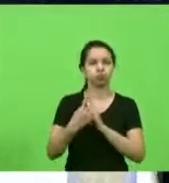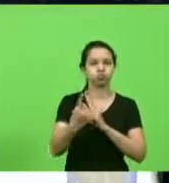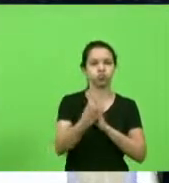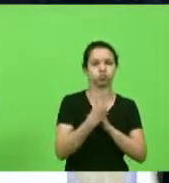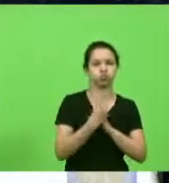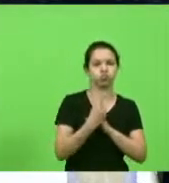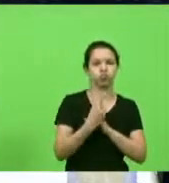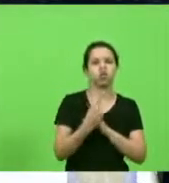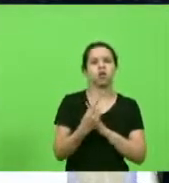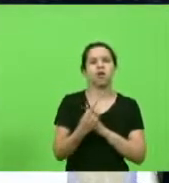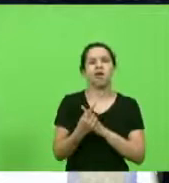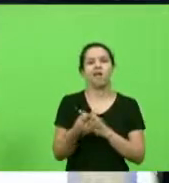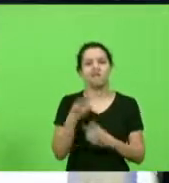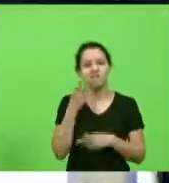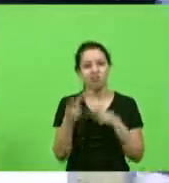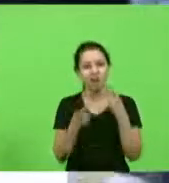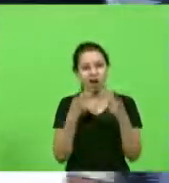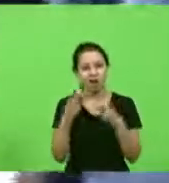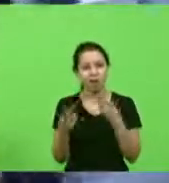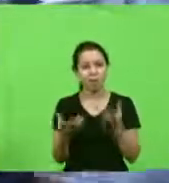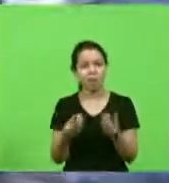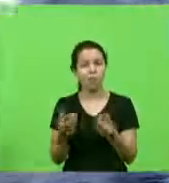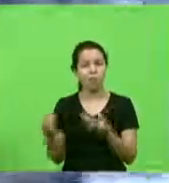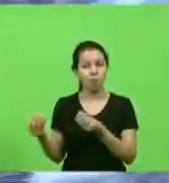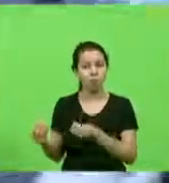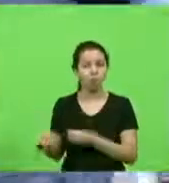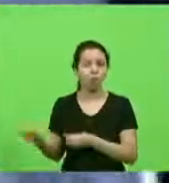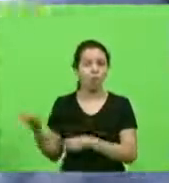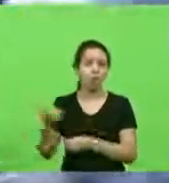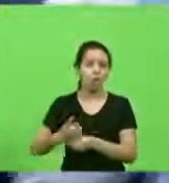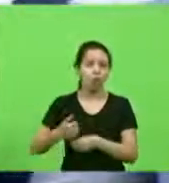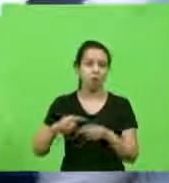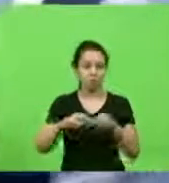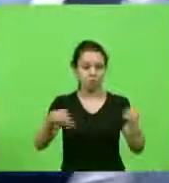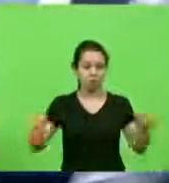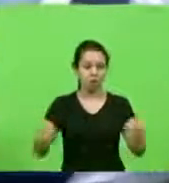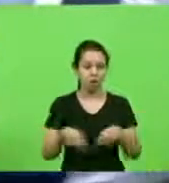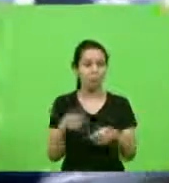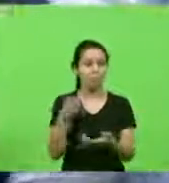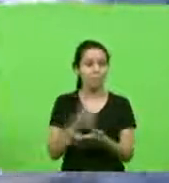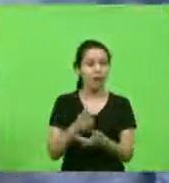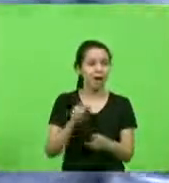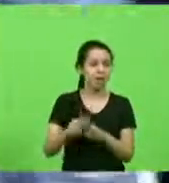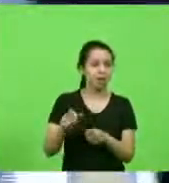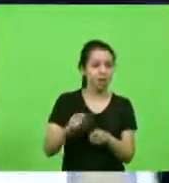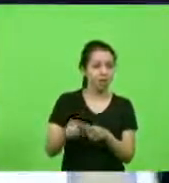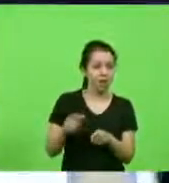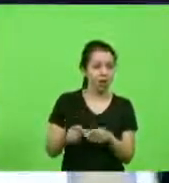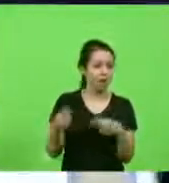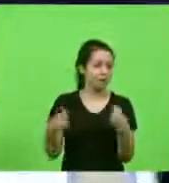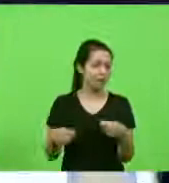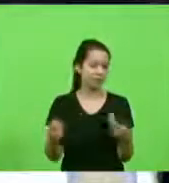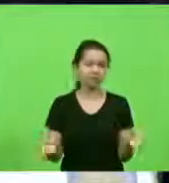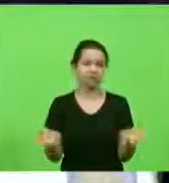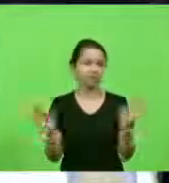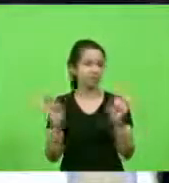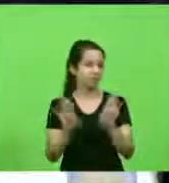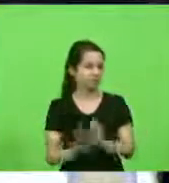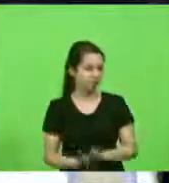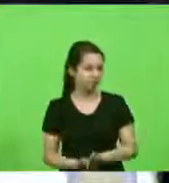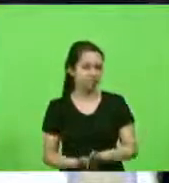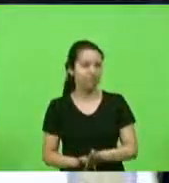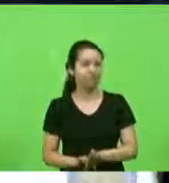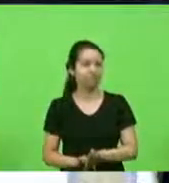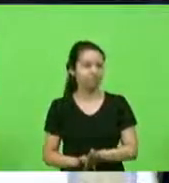muitos proprietários de esquadras esportivas pagam aluguel eles vivem e eles vão ter que fechar essas quadras esportivas vão ter